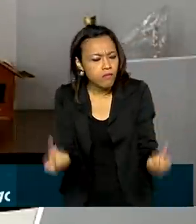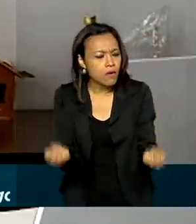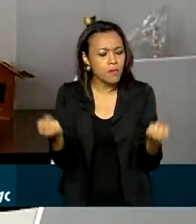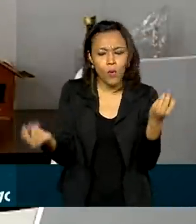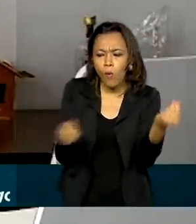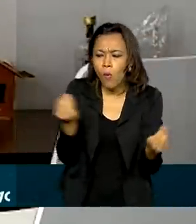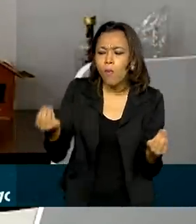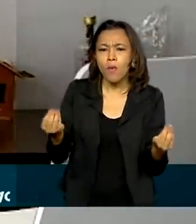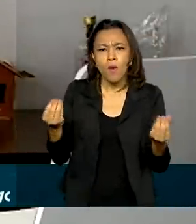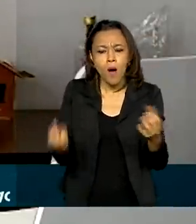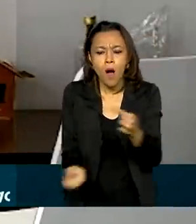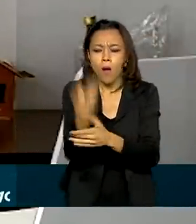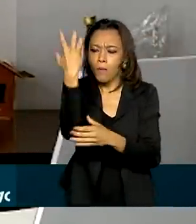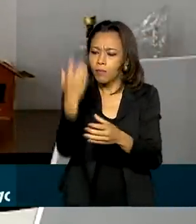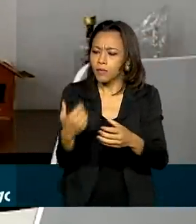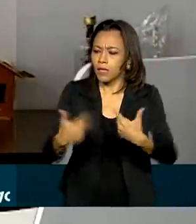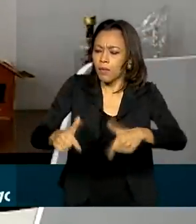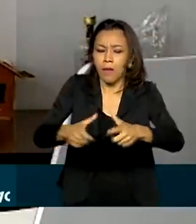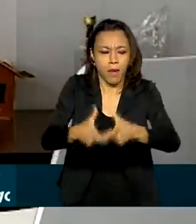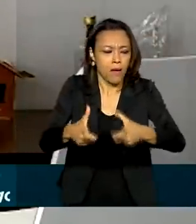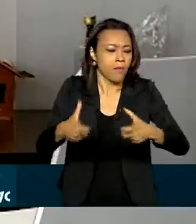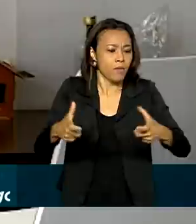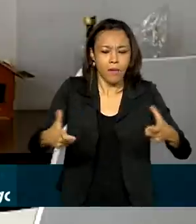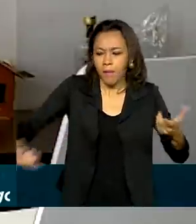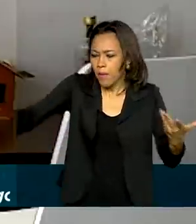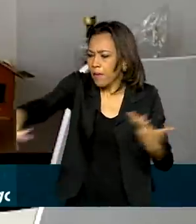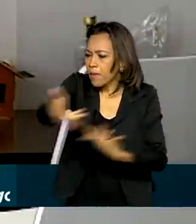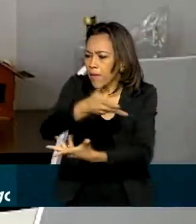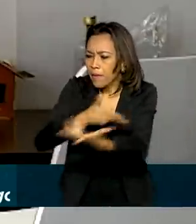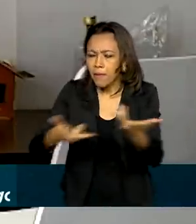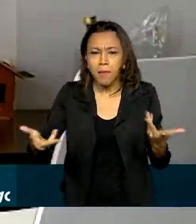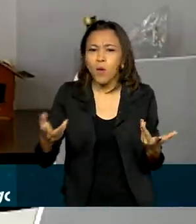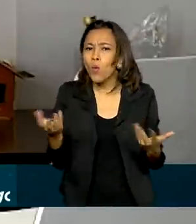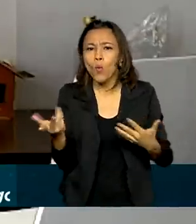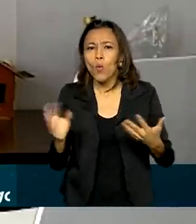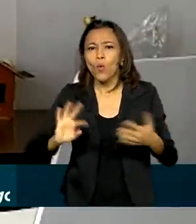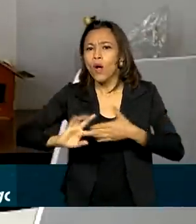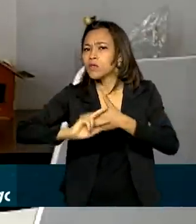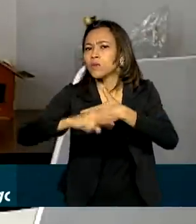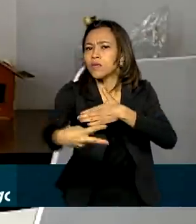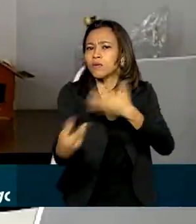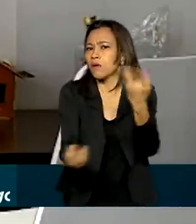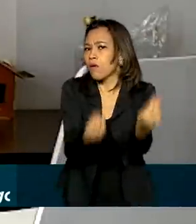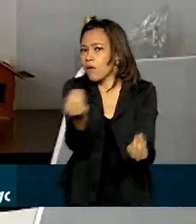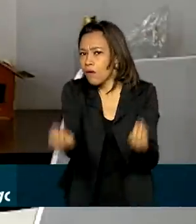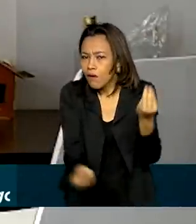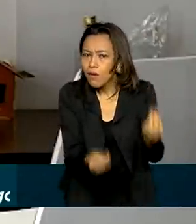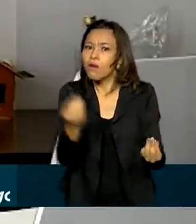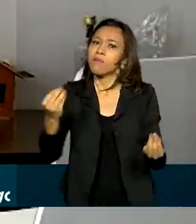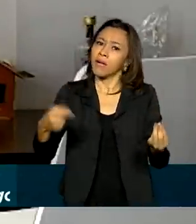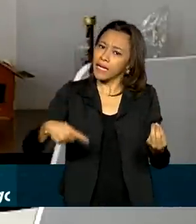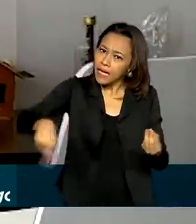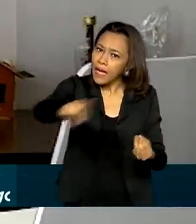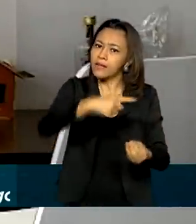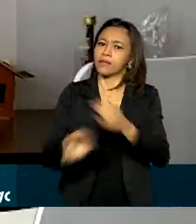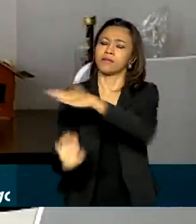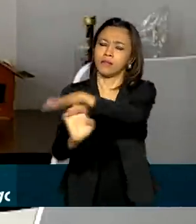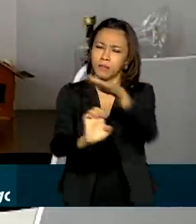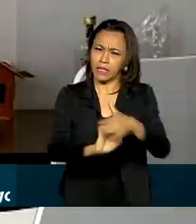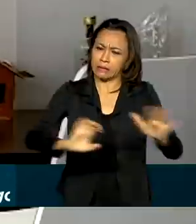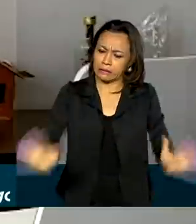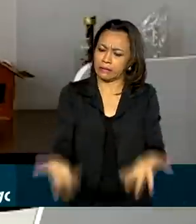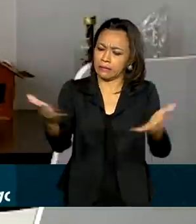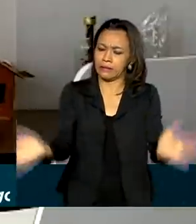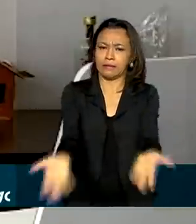aumento do emprego, o aumento dos negócios, e, consequência, tornar as empresas mais competitivas para esse novo